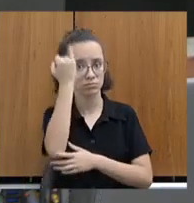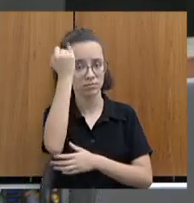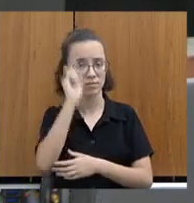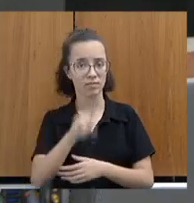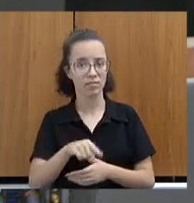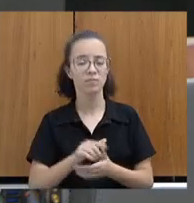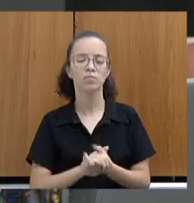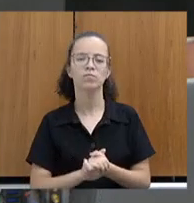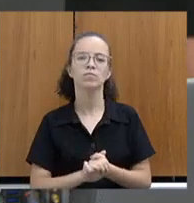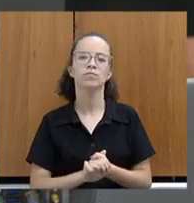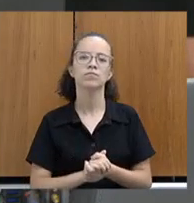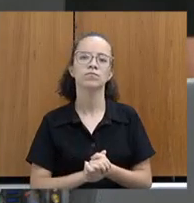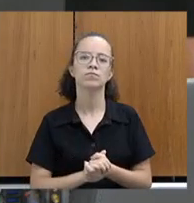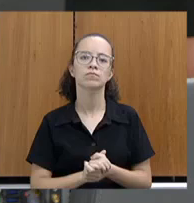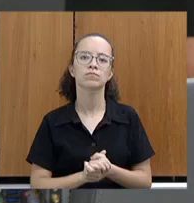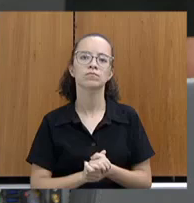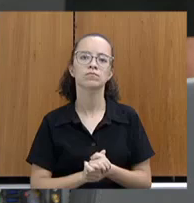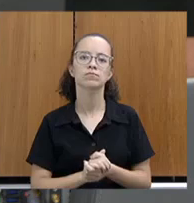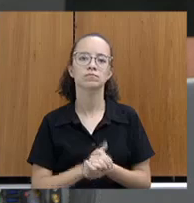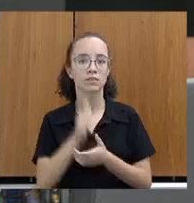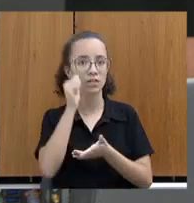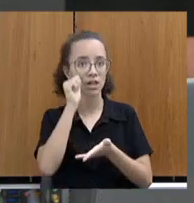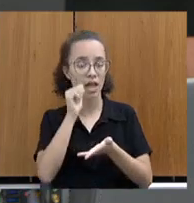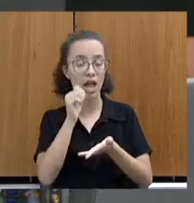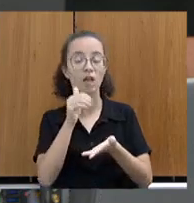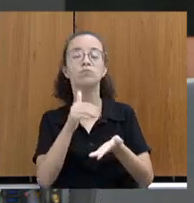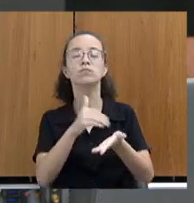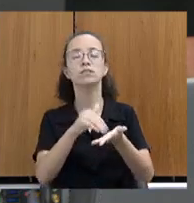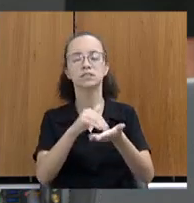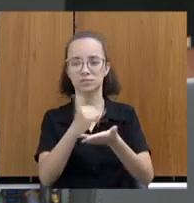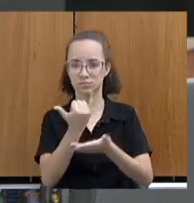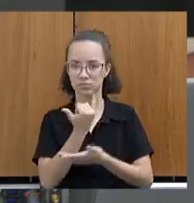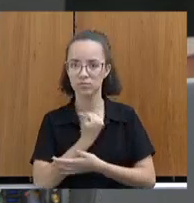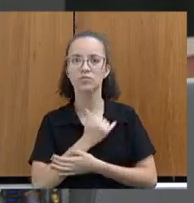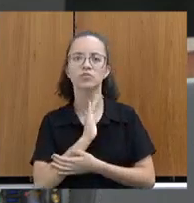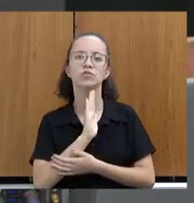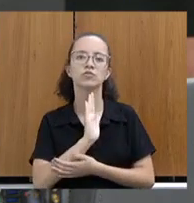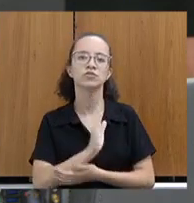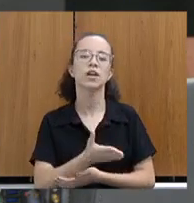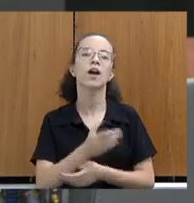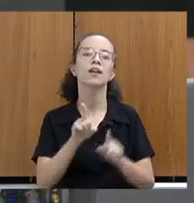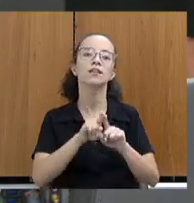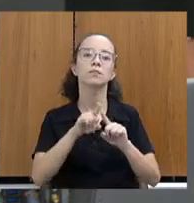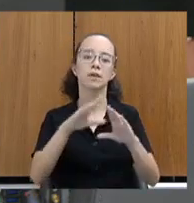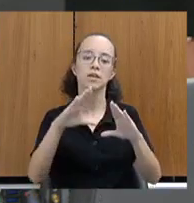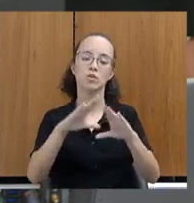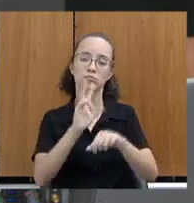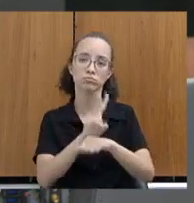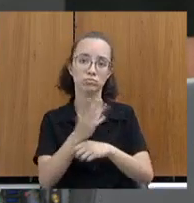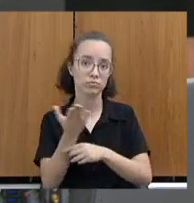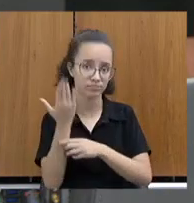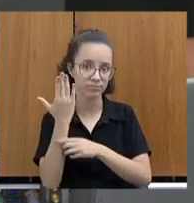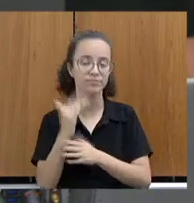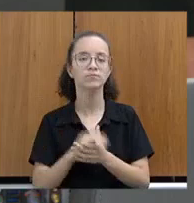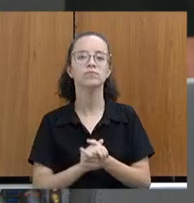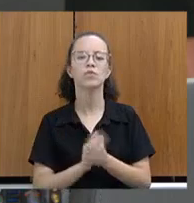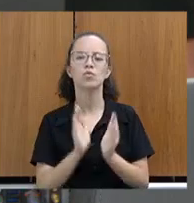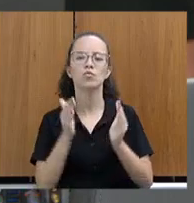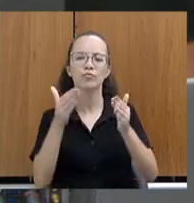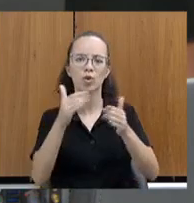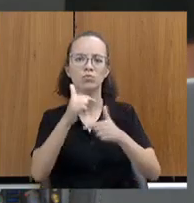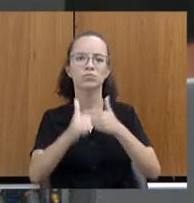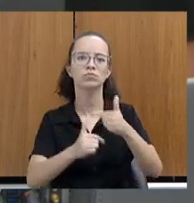conforme informado pela secretaria, em outros ciclos do Assembleia Fiscaliza, o foco de